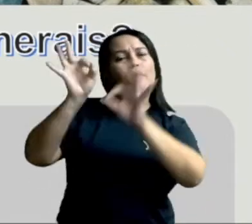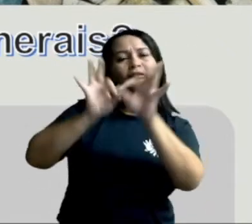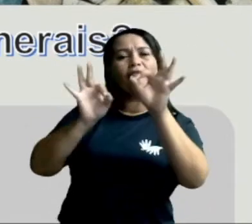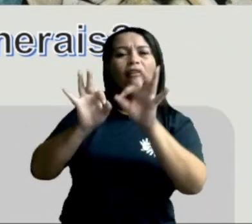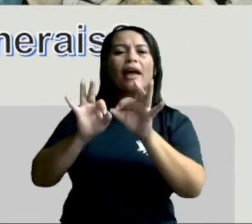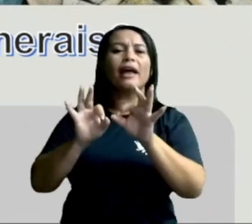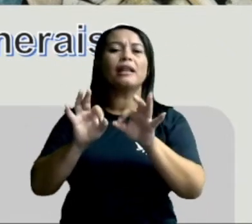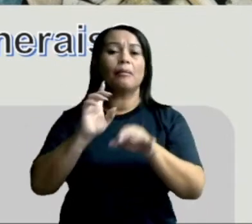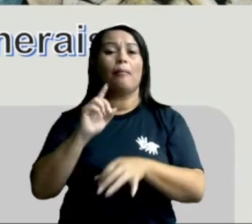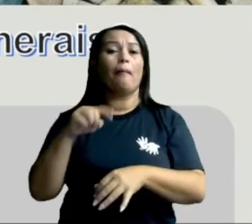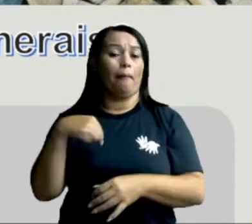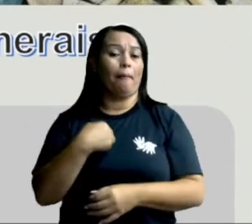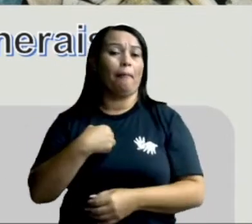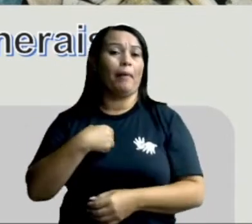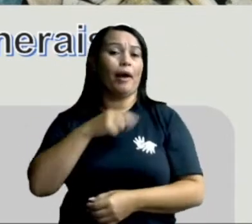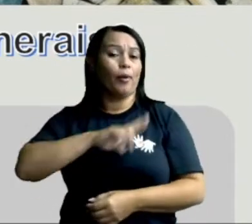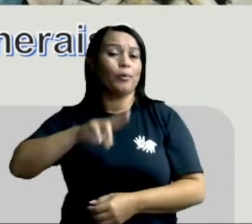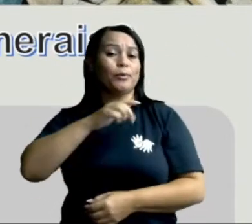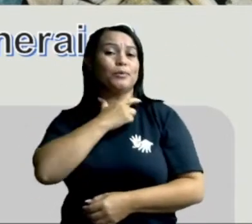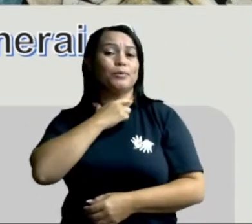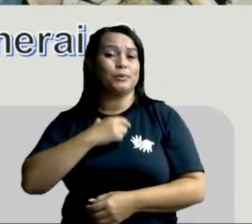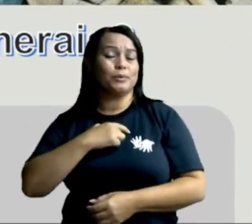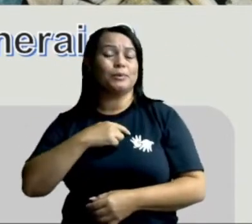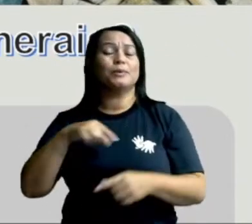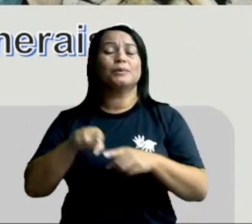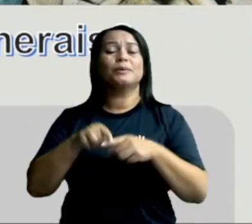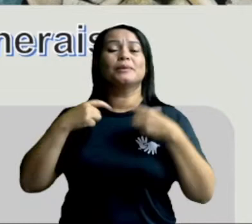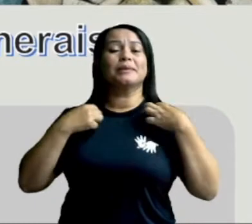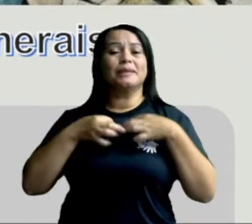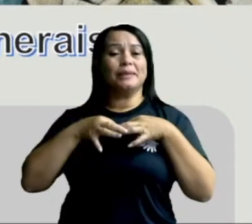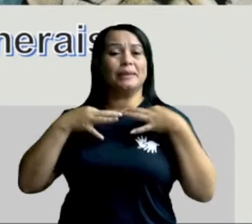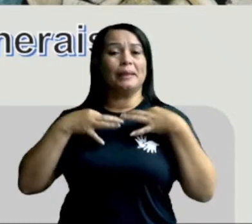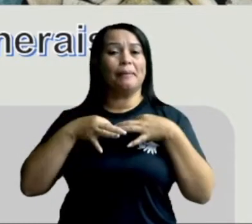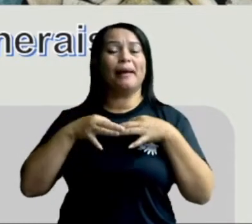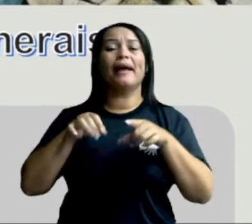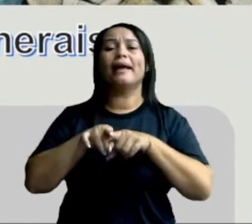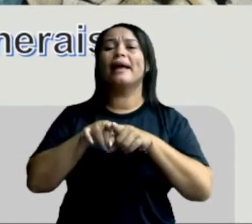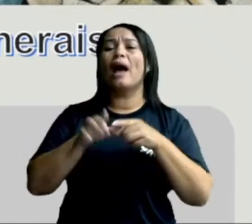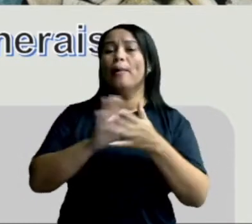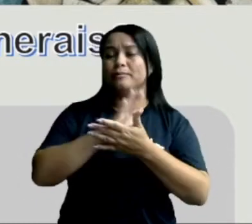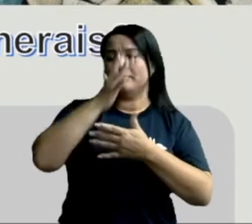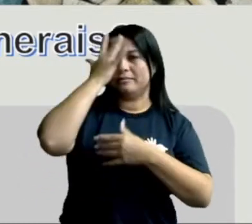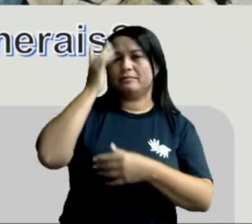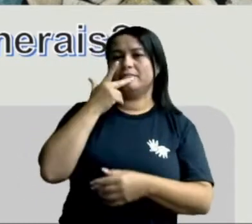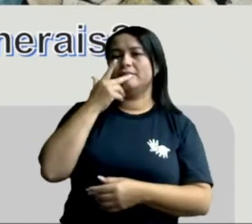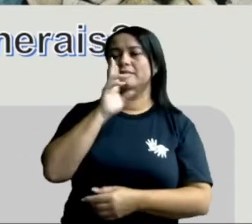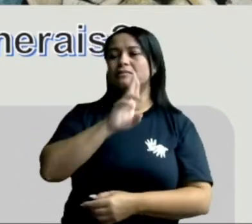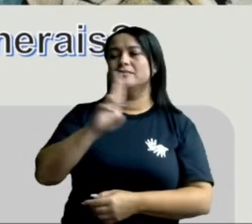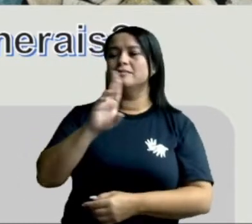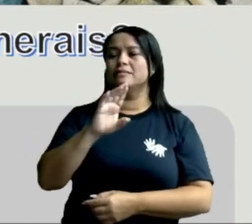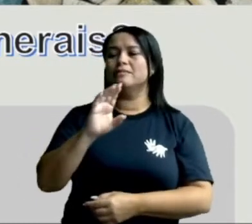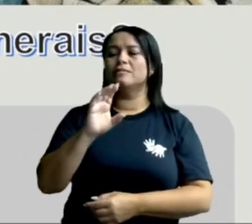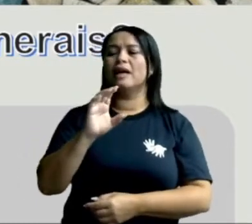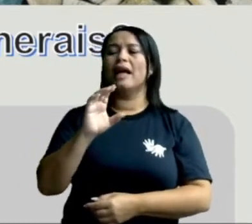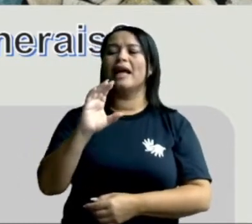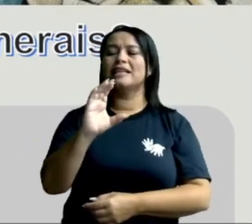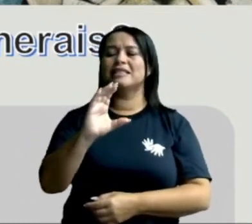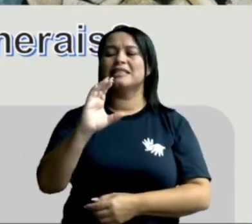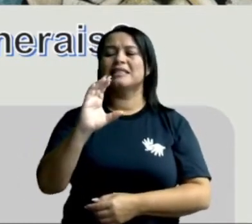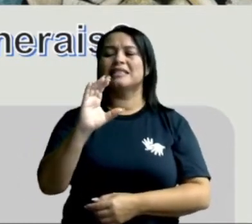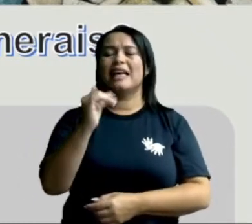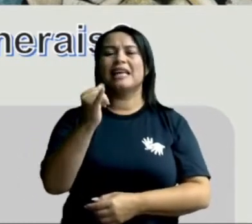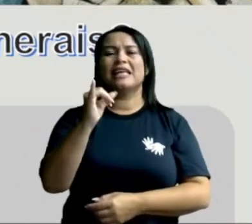Temos até seixos. E não é cheixo, viu, gente? Por muito tempo chamava de cheixo. Até que descobri que o nome correto era seixo.